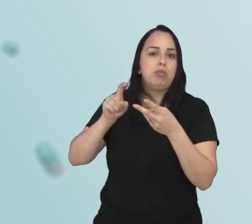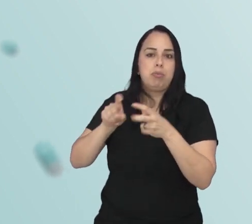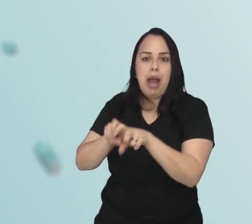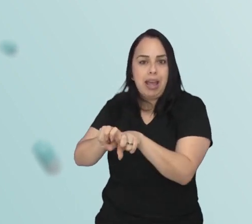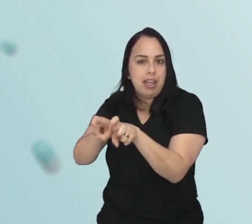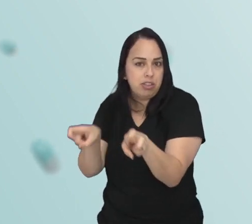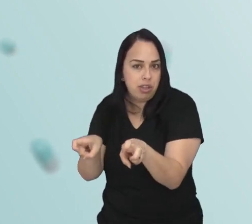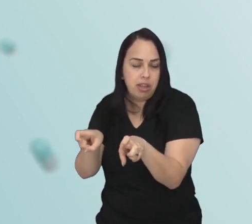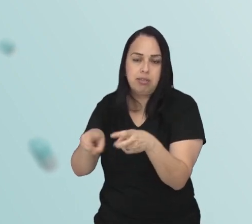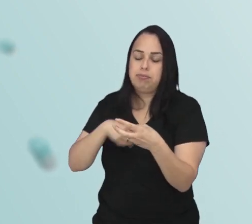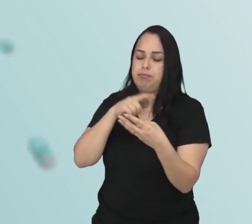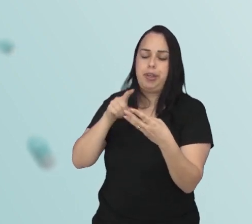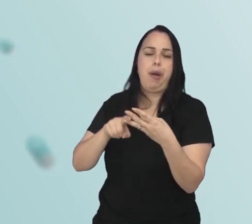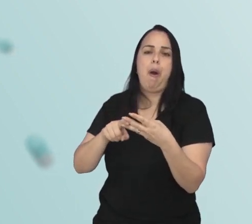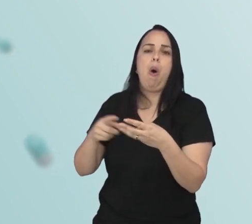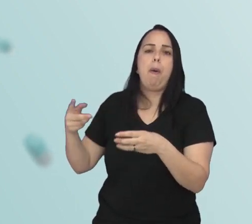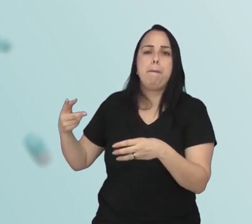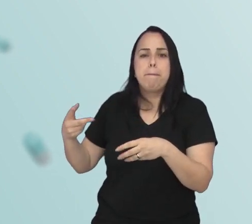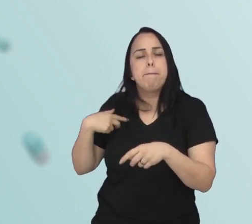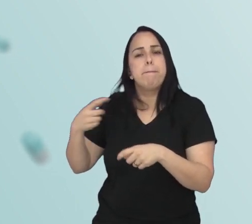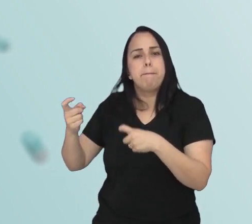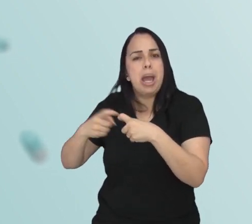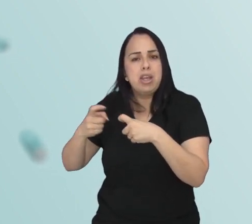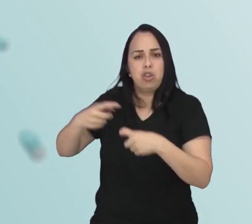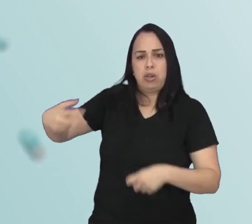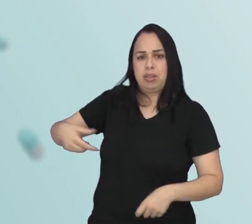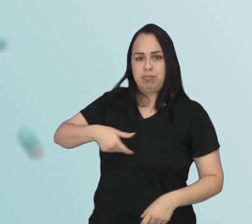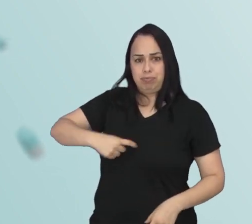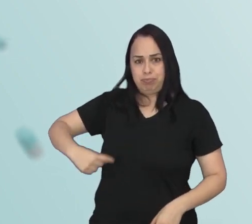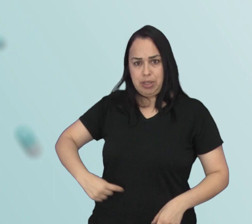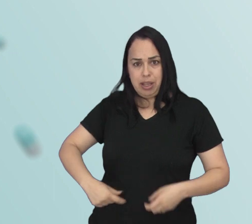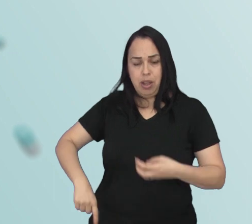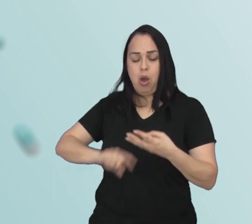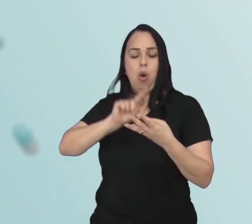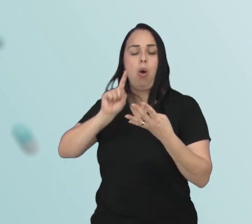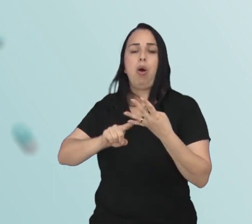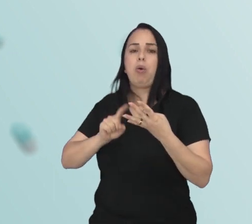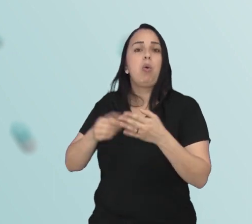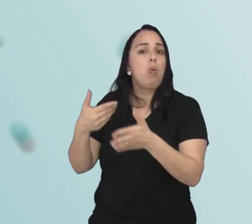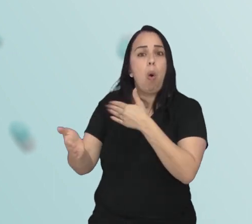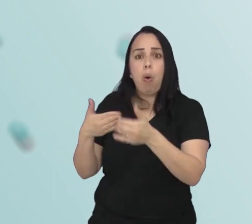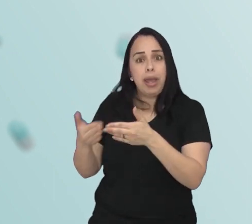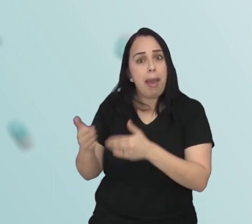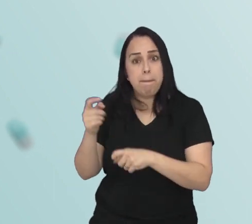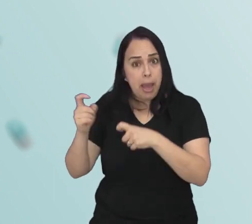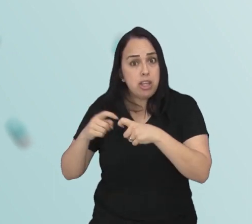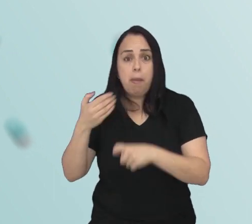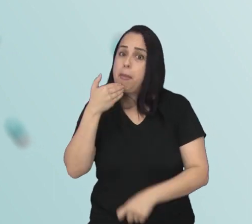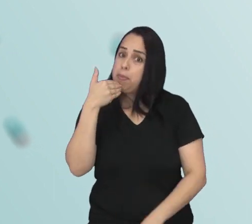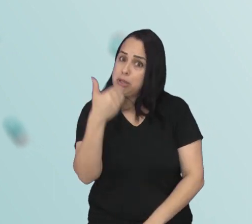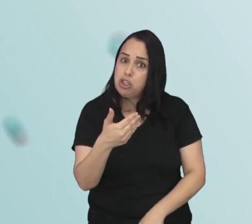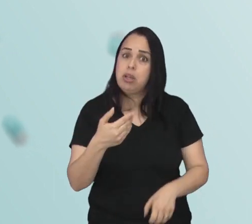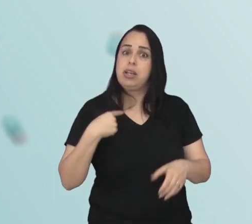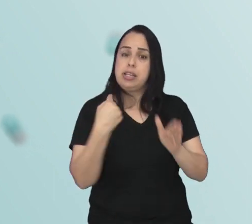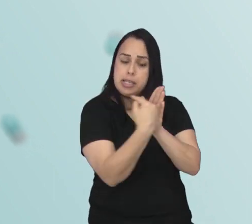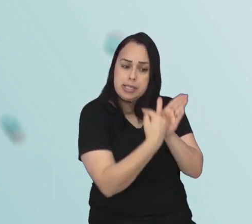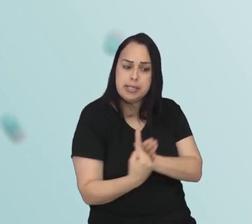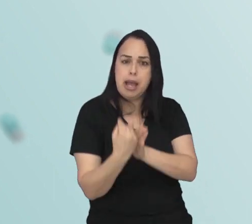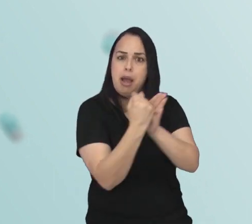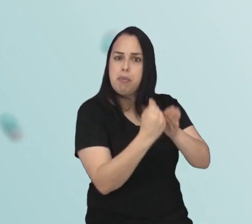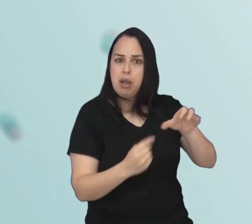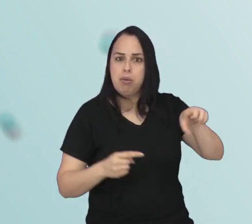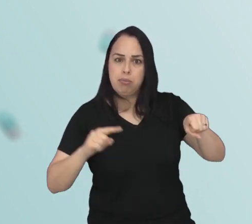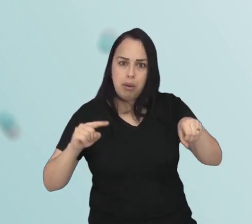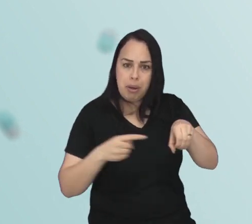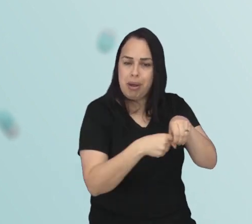um cirurgião do aparelho digestivo, que seja um clínico geral, um cardiologista. Qualquer médico pode fazer o pedido da colonoscopia para você.